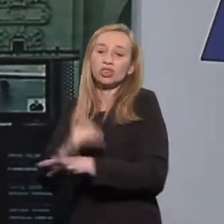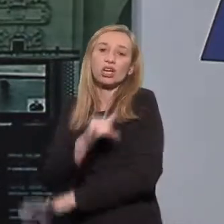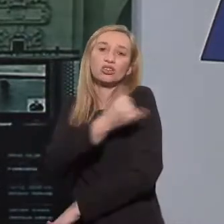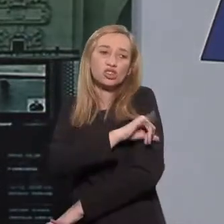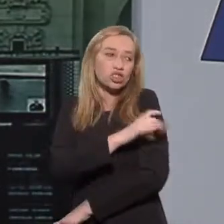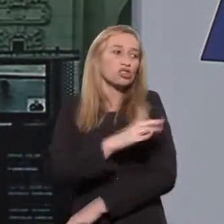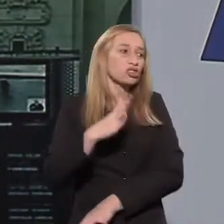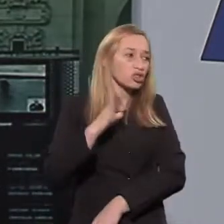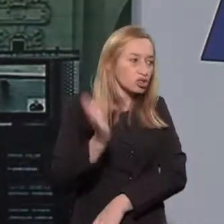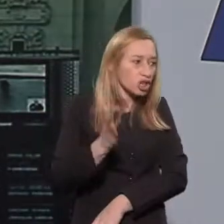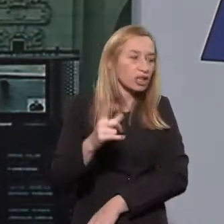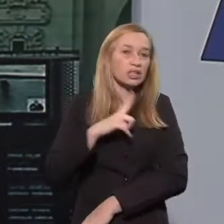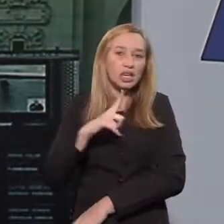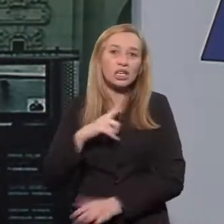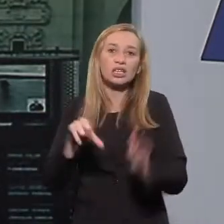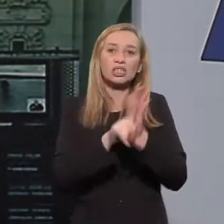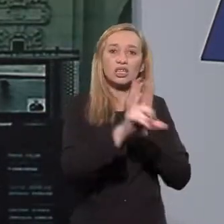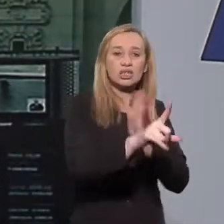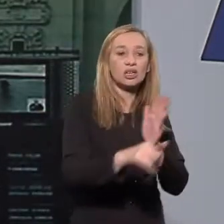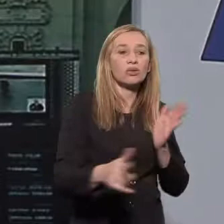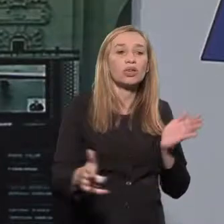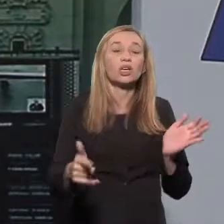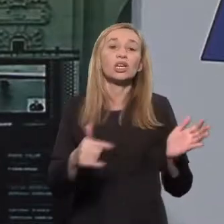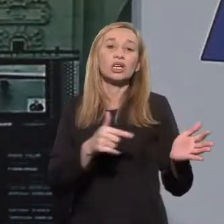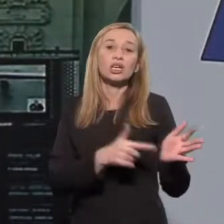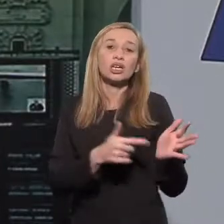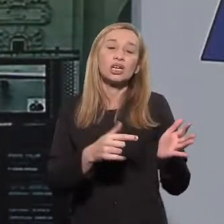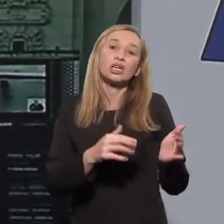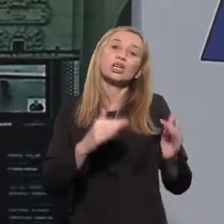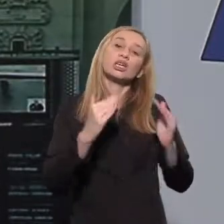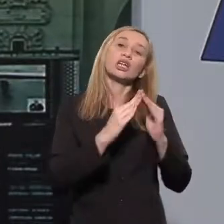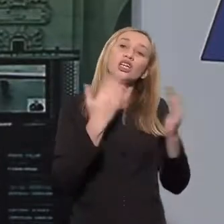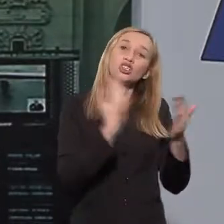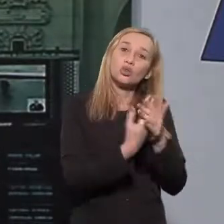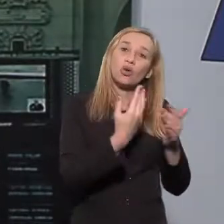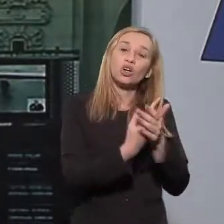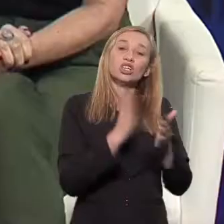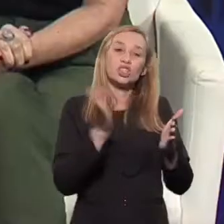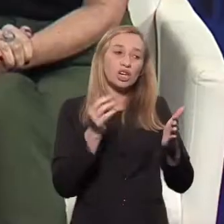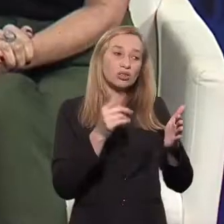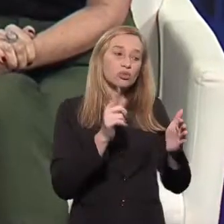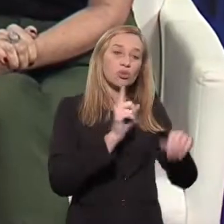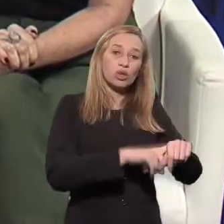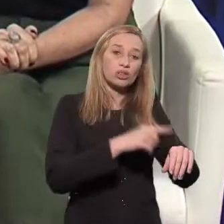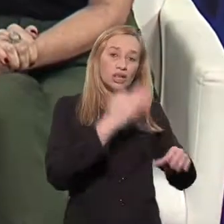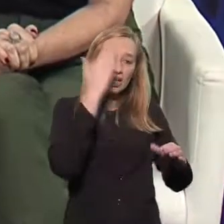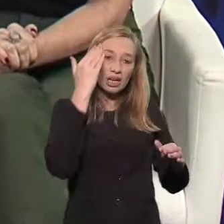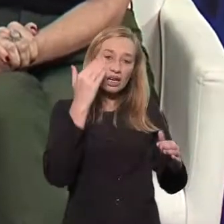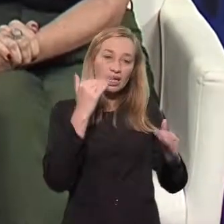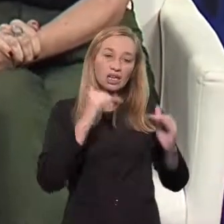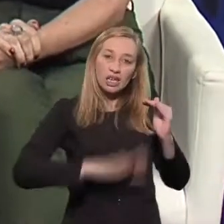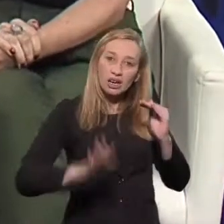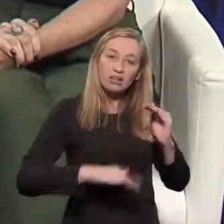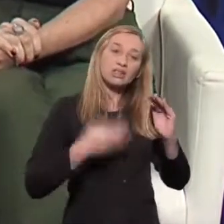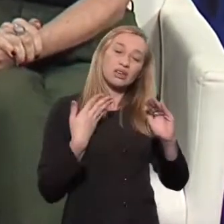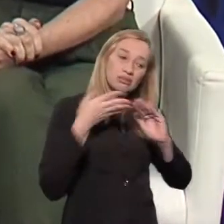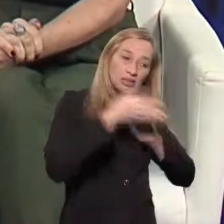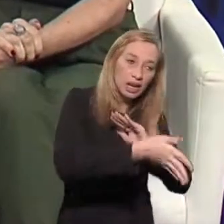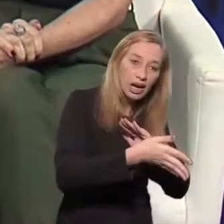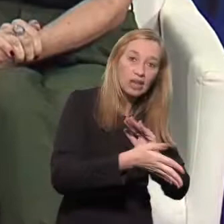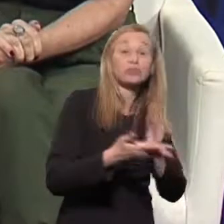já tem, hoje, uma legislação que prevê a apresentação da carteira de vacinação na matrícula das crianças. Agora, eu não sei se